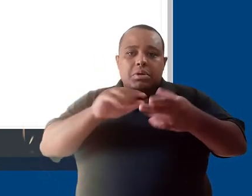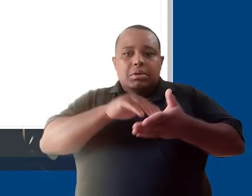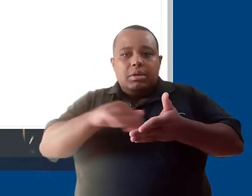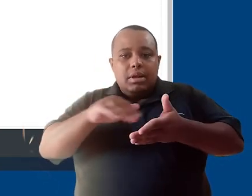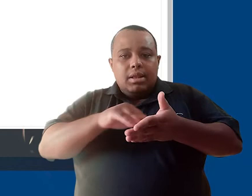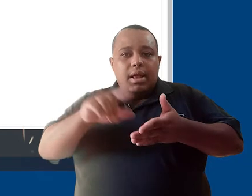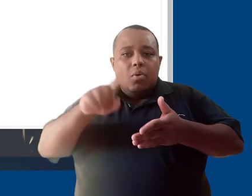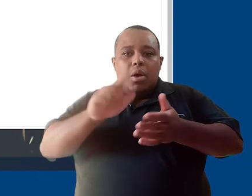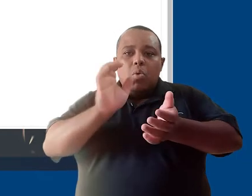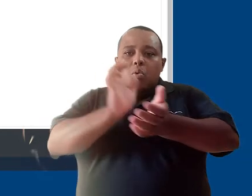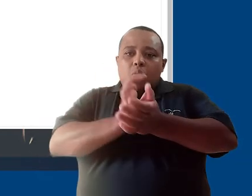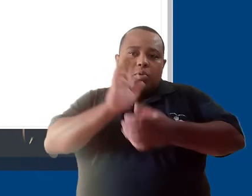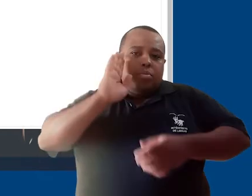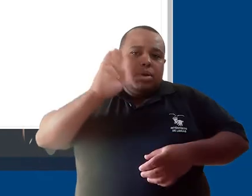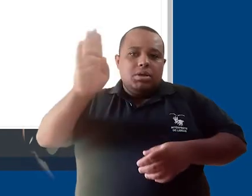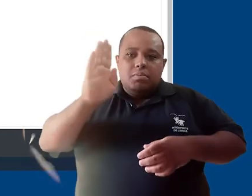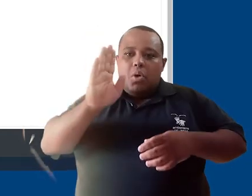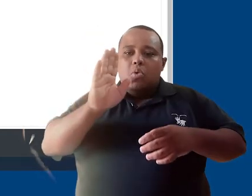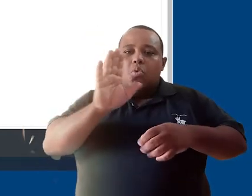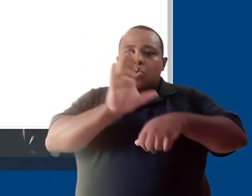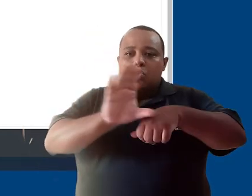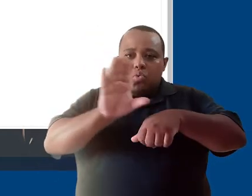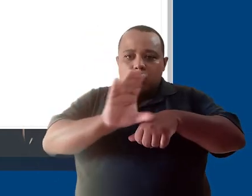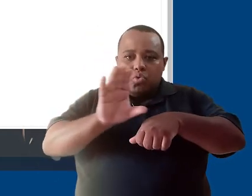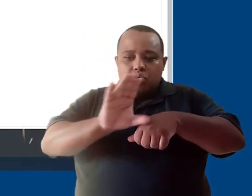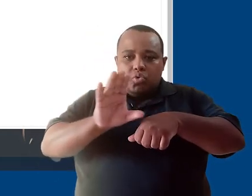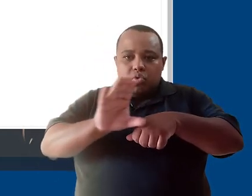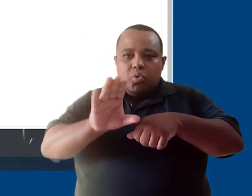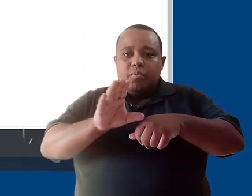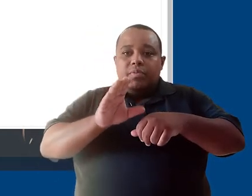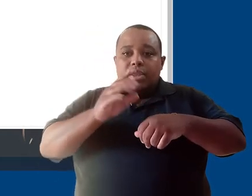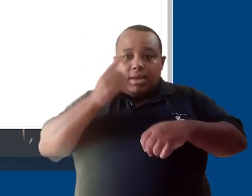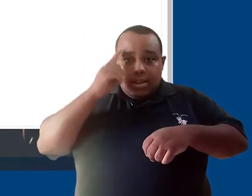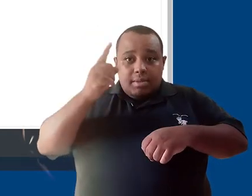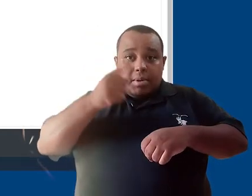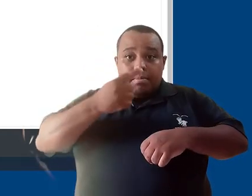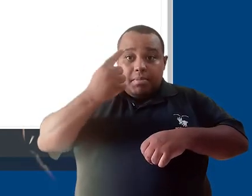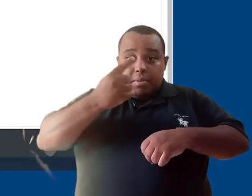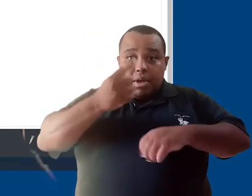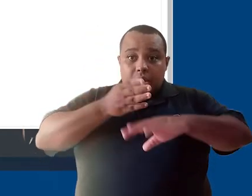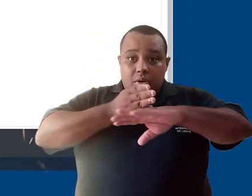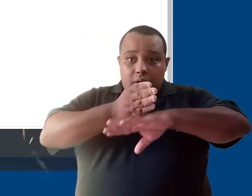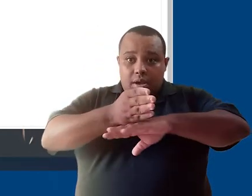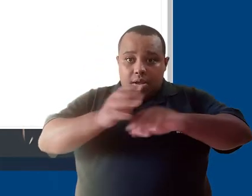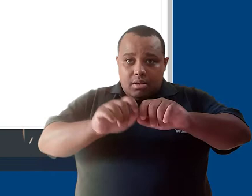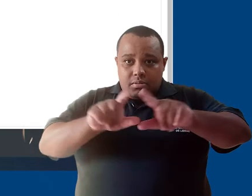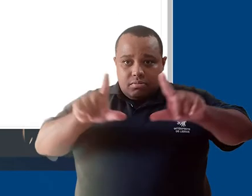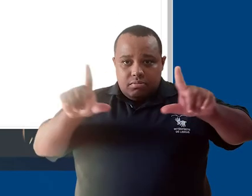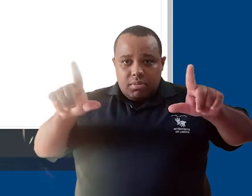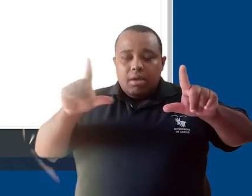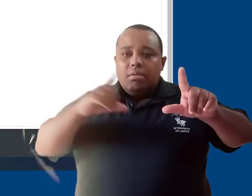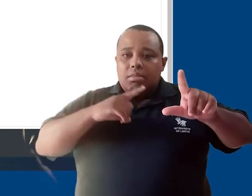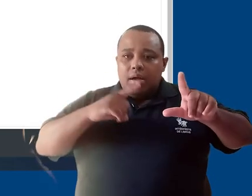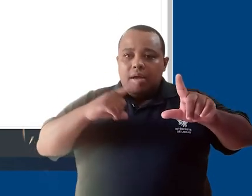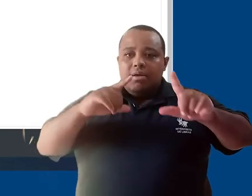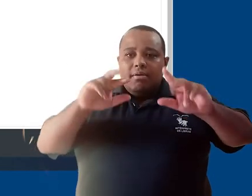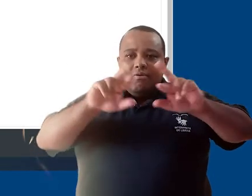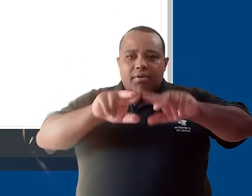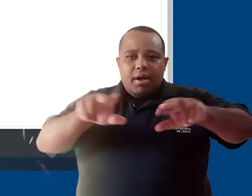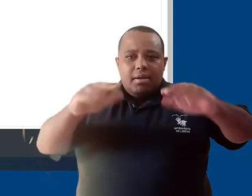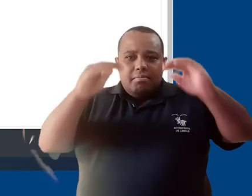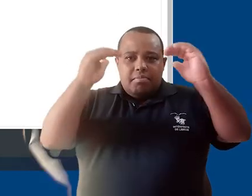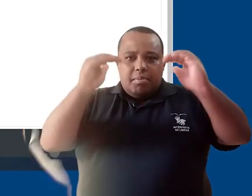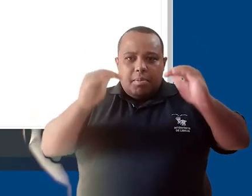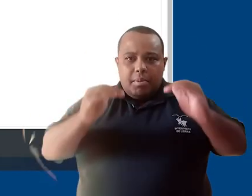Cada uma dessas categorias que a gente vê na página inicial vai representar um dos cursos ofertados